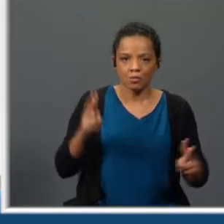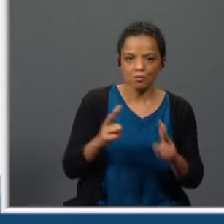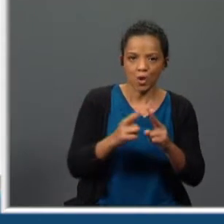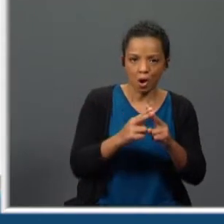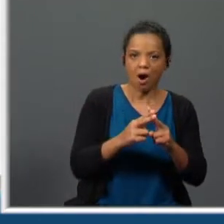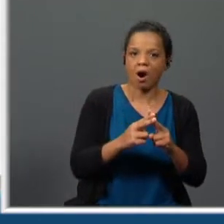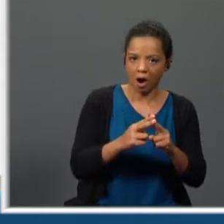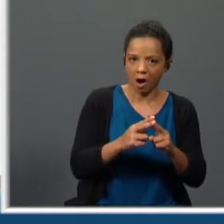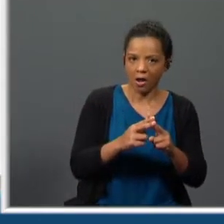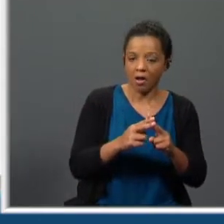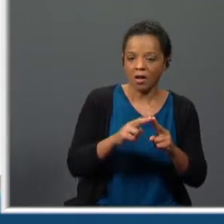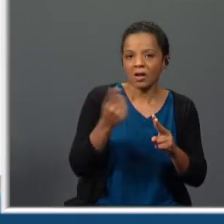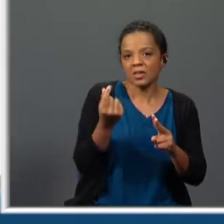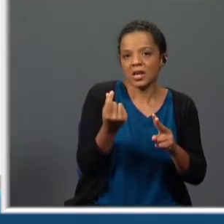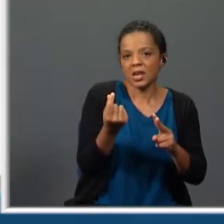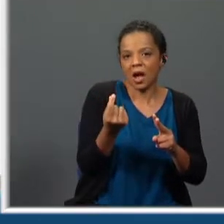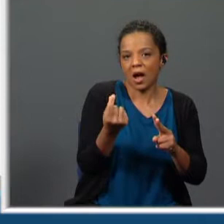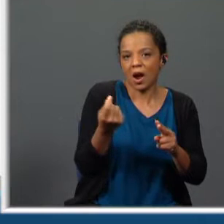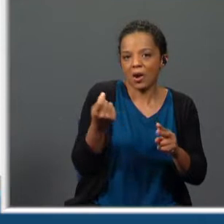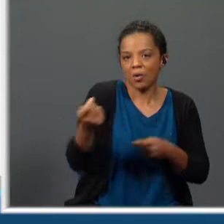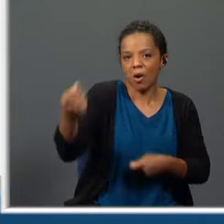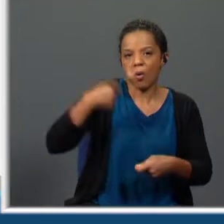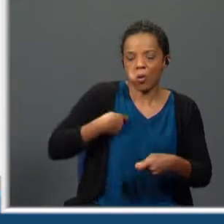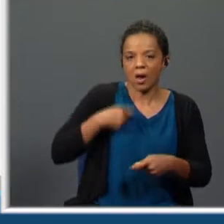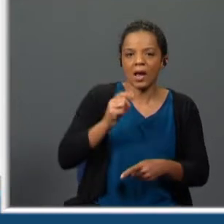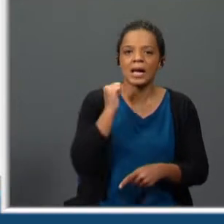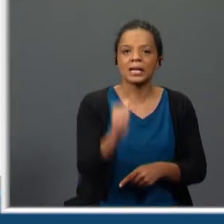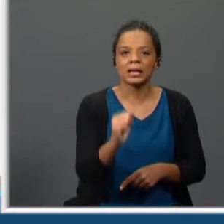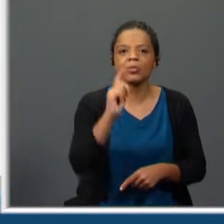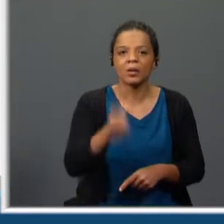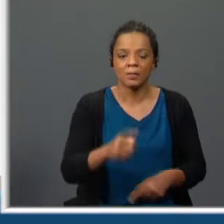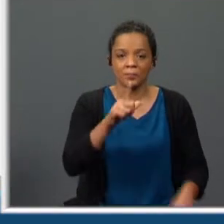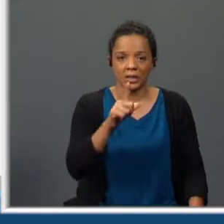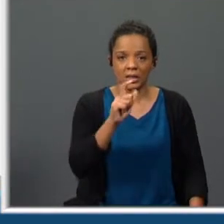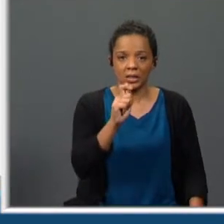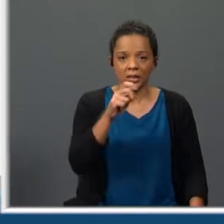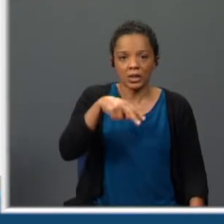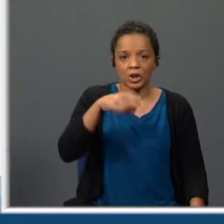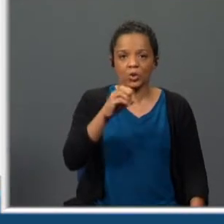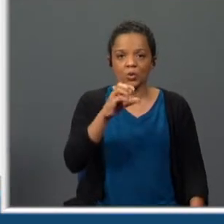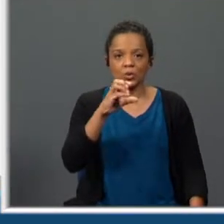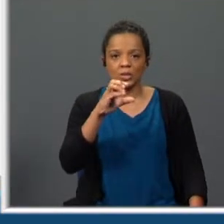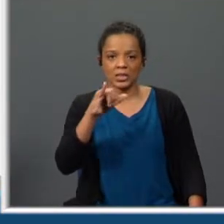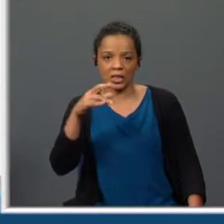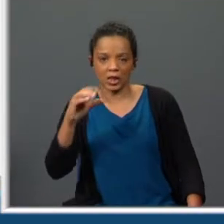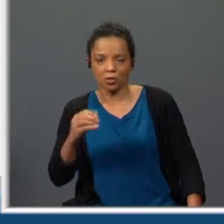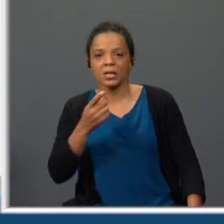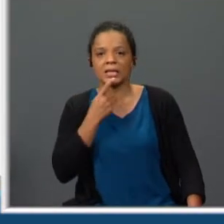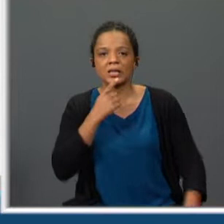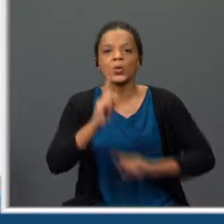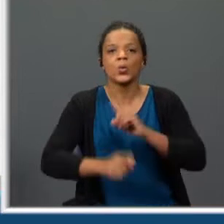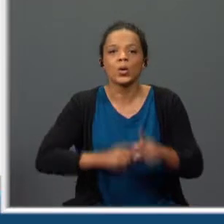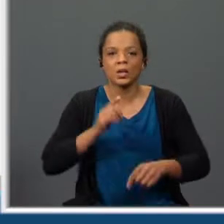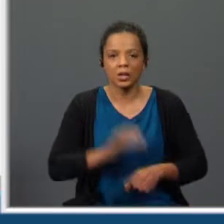que cobravam por tal. Na prática, cometiam o crime de lunicínio, ou seja, o ato de provocar ou facilitar